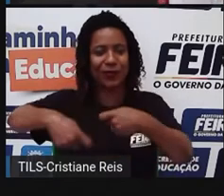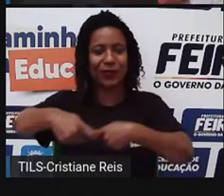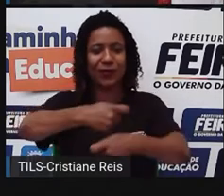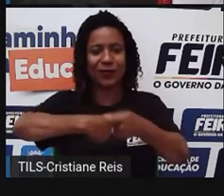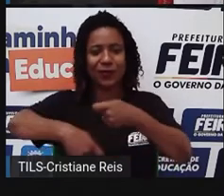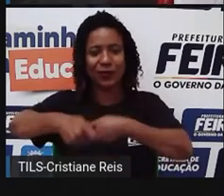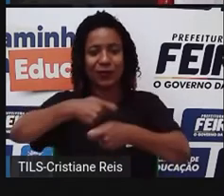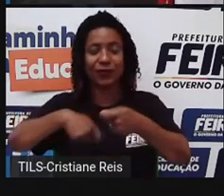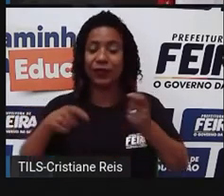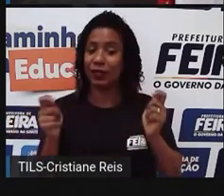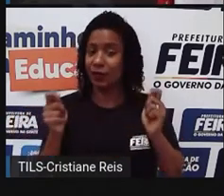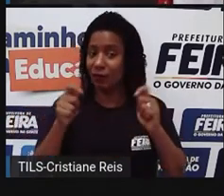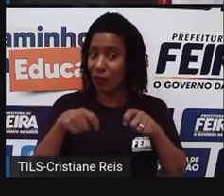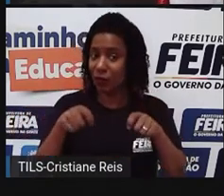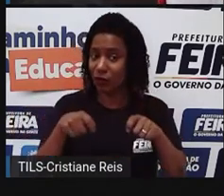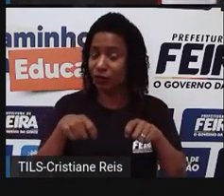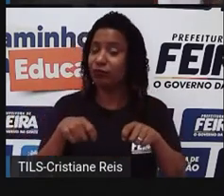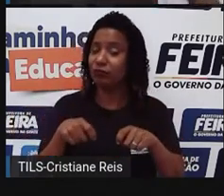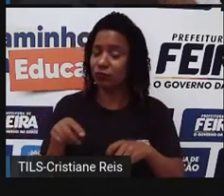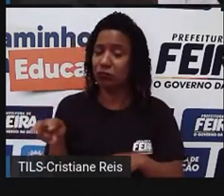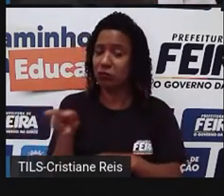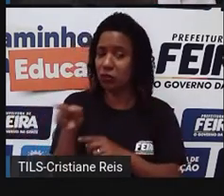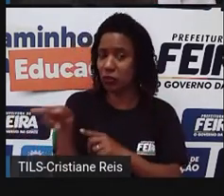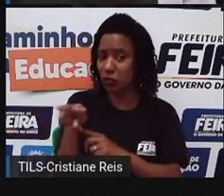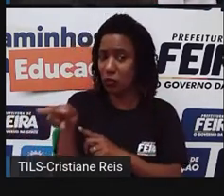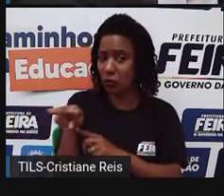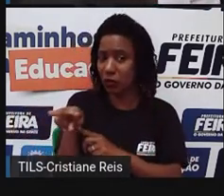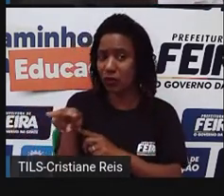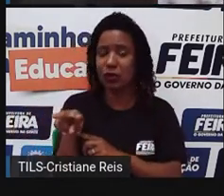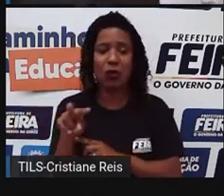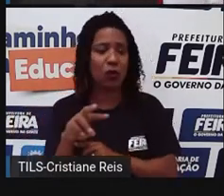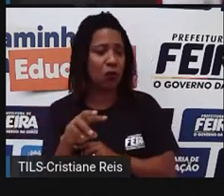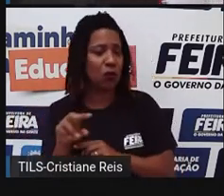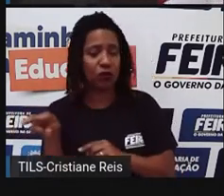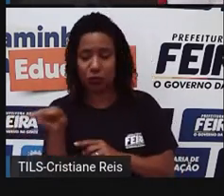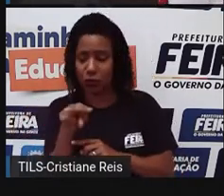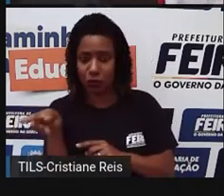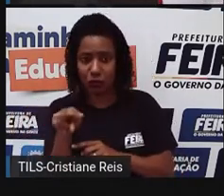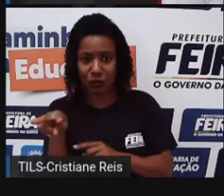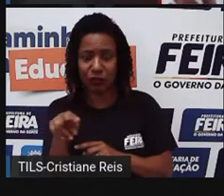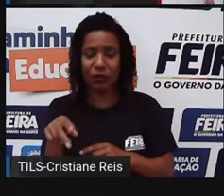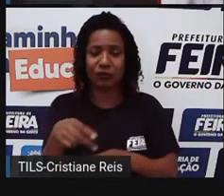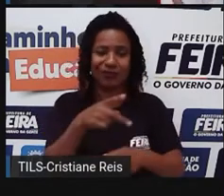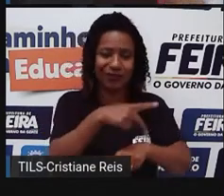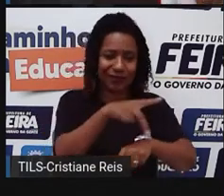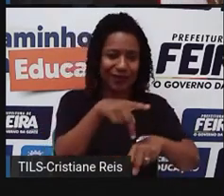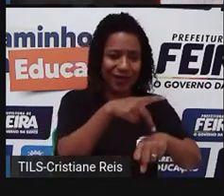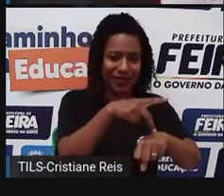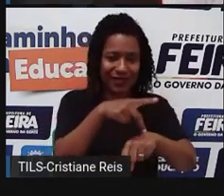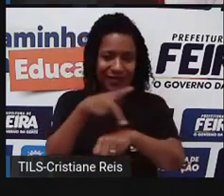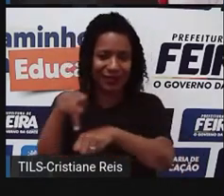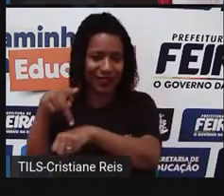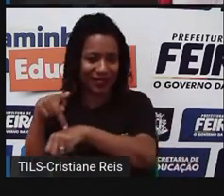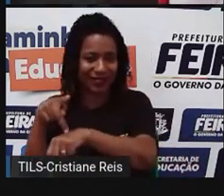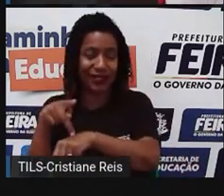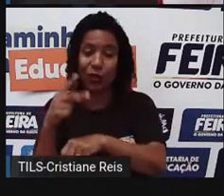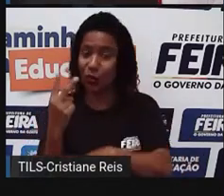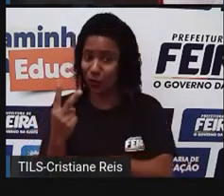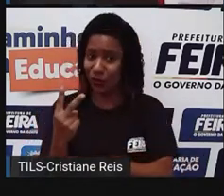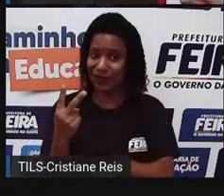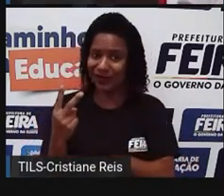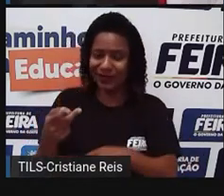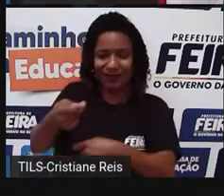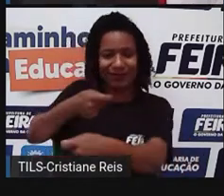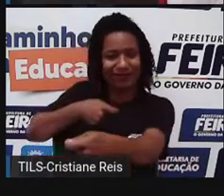elas podem ser bilaterais e multilaterais. Bilaterais já dá a ideia, né, de dois países, né,